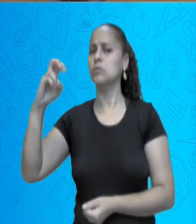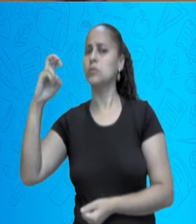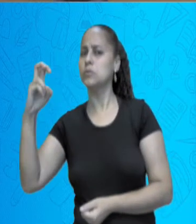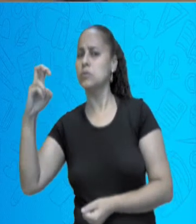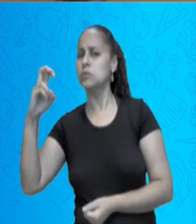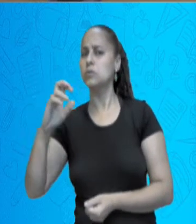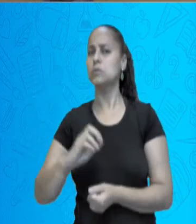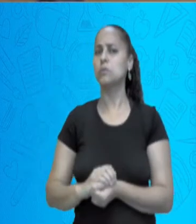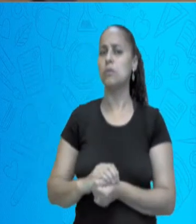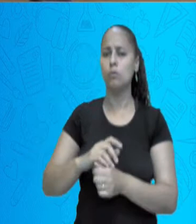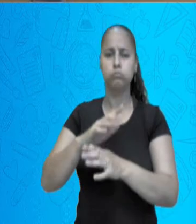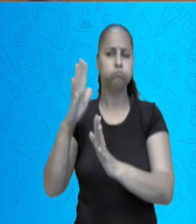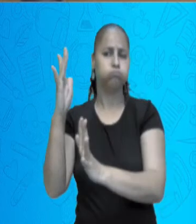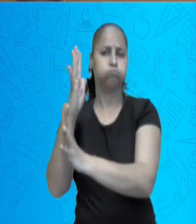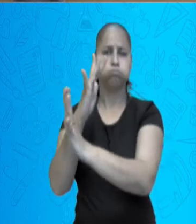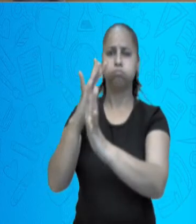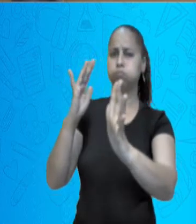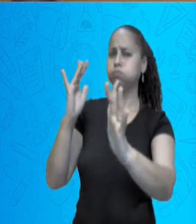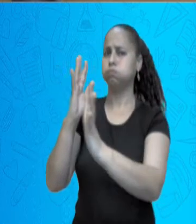observe a multidão.